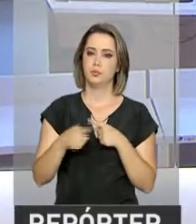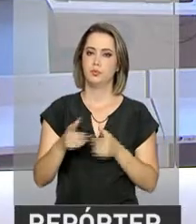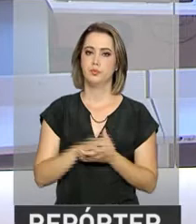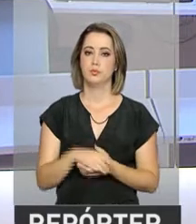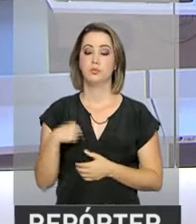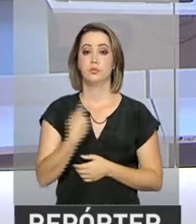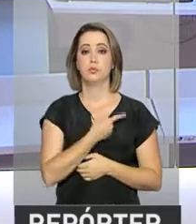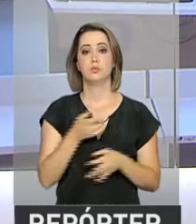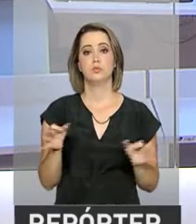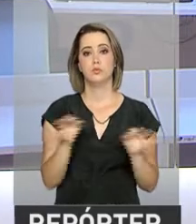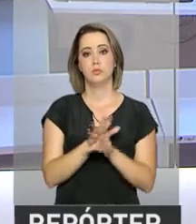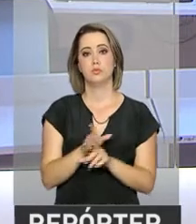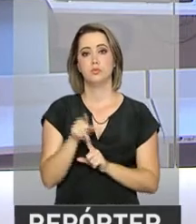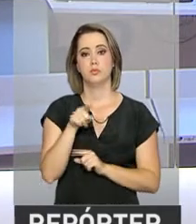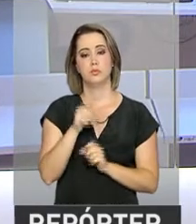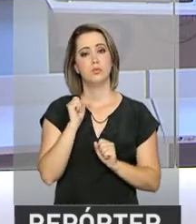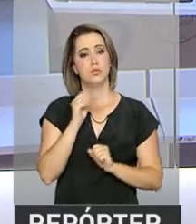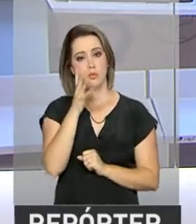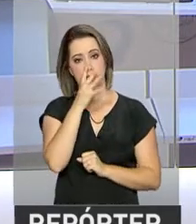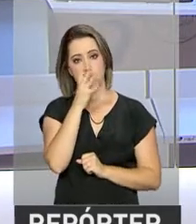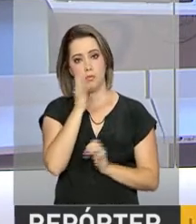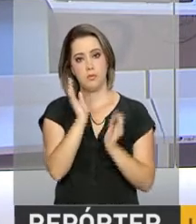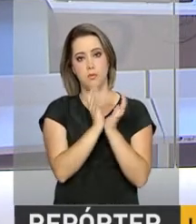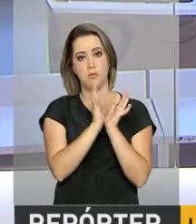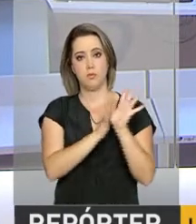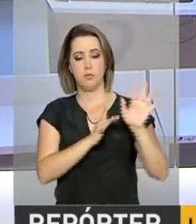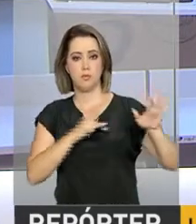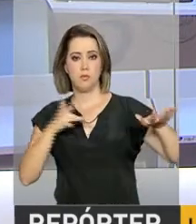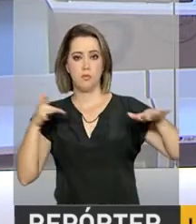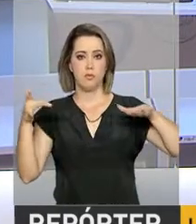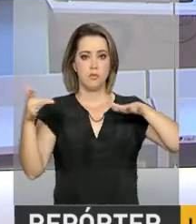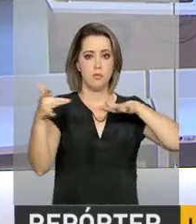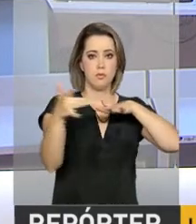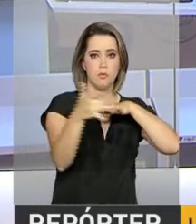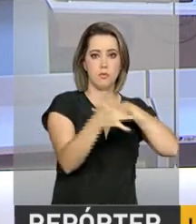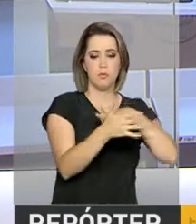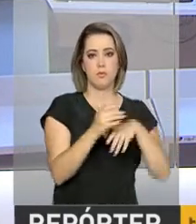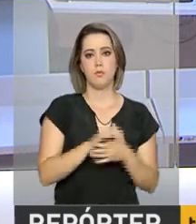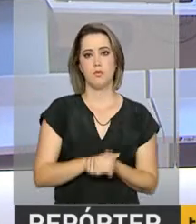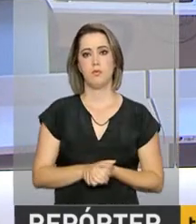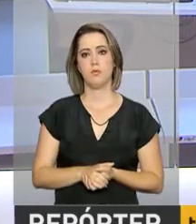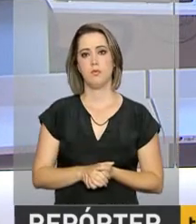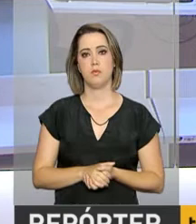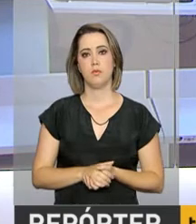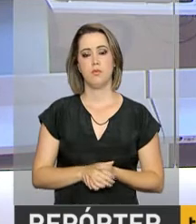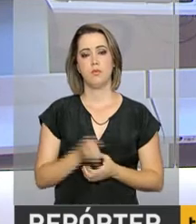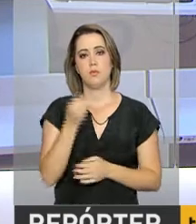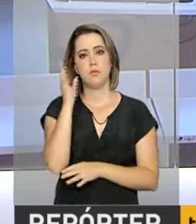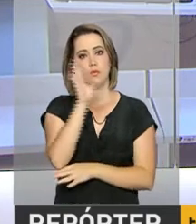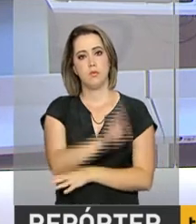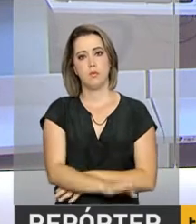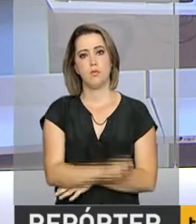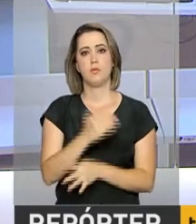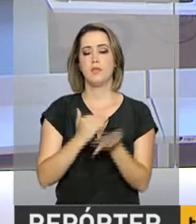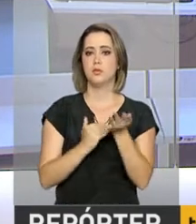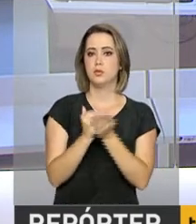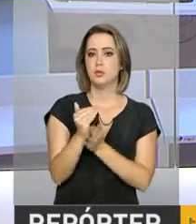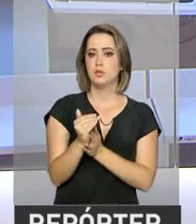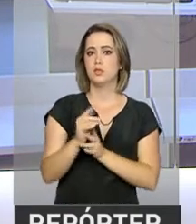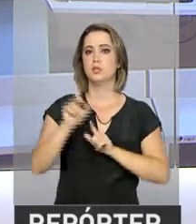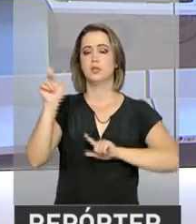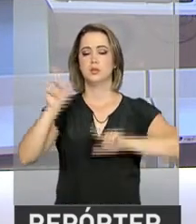Nós ficamos por aqui. E você pode acompanhar também as novidades pelas nossas redes sociais. Uma ótima tarde para você.